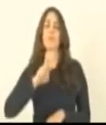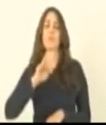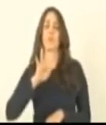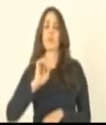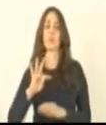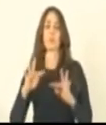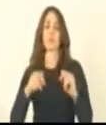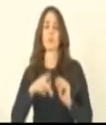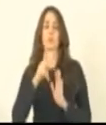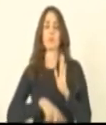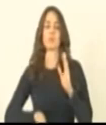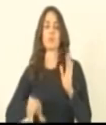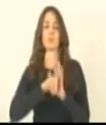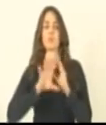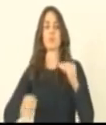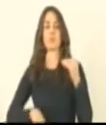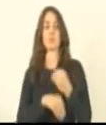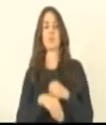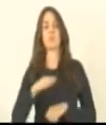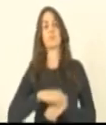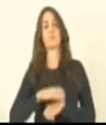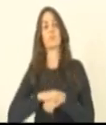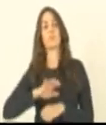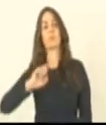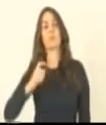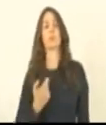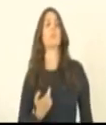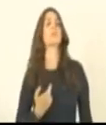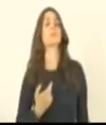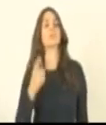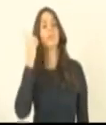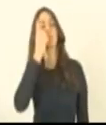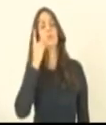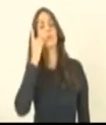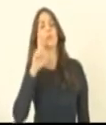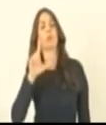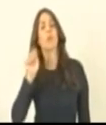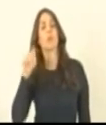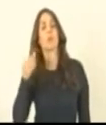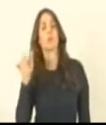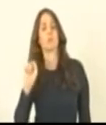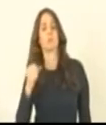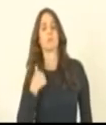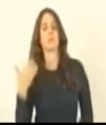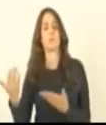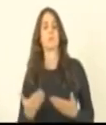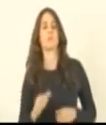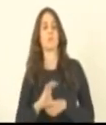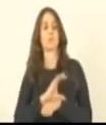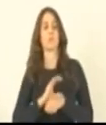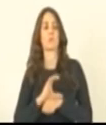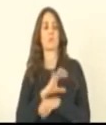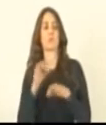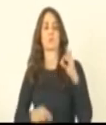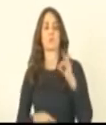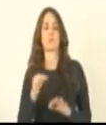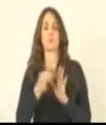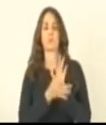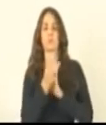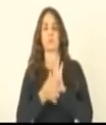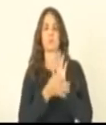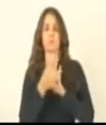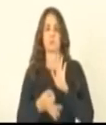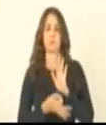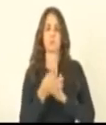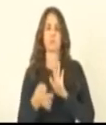complementar 42, da autoria do ex-deputado Bruno Lamas. Convoca a Comissão de Constituição e Justiça para oferecer e parecer a